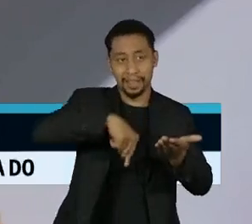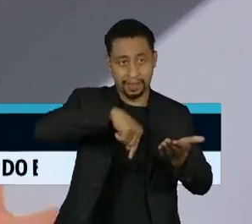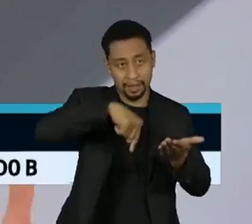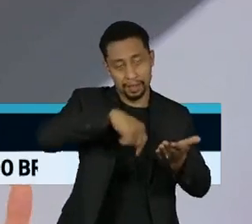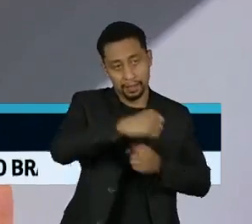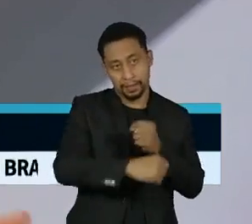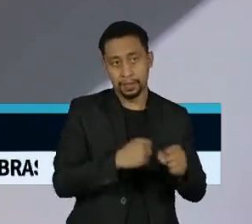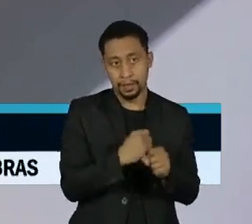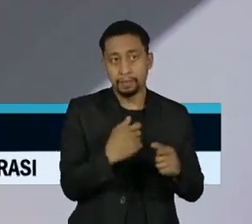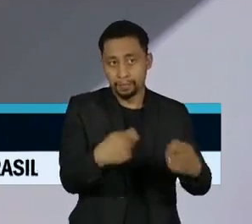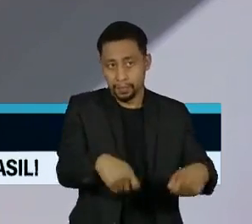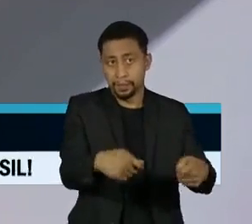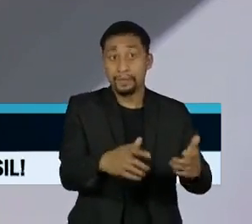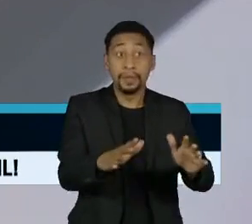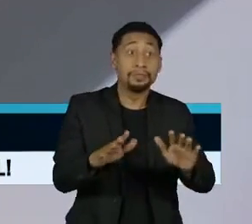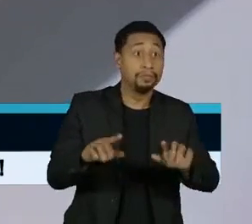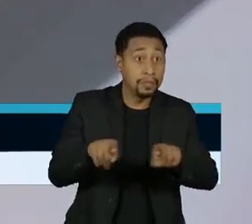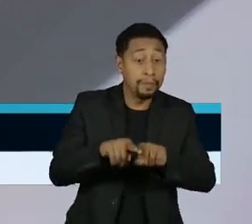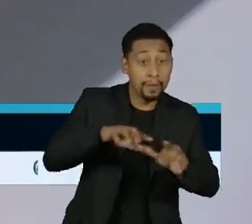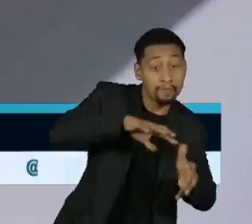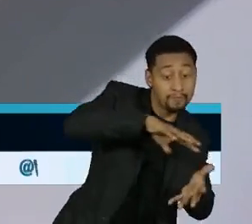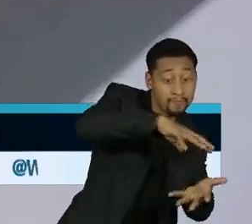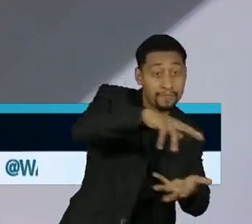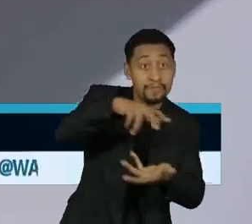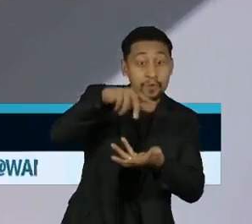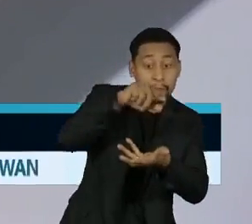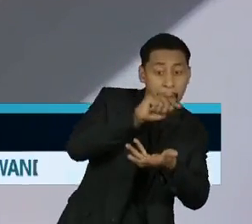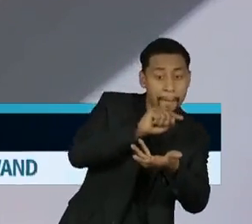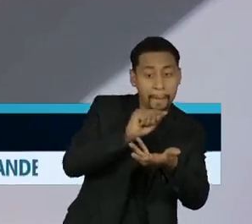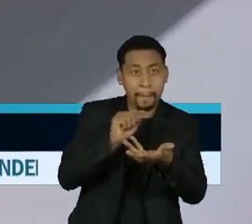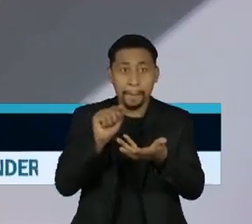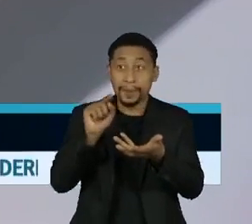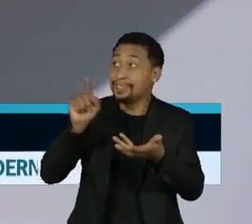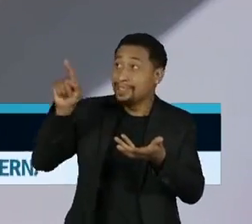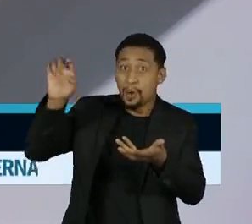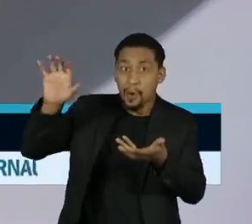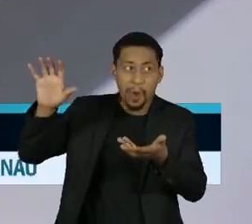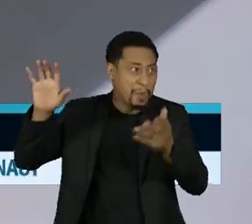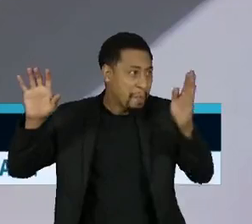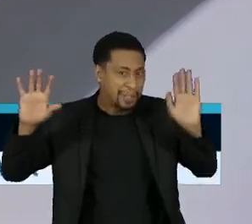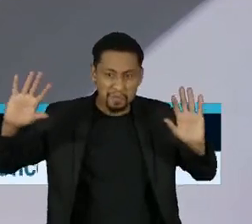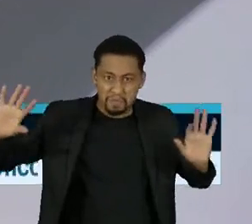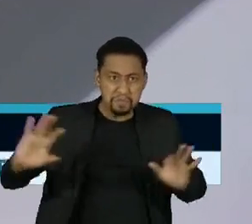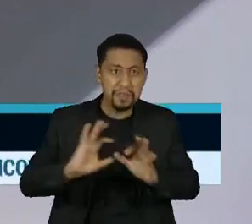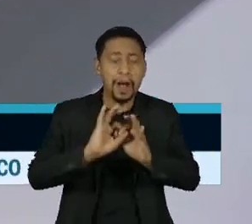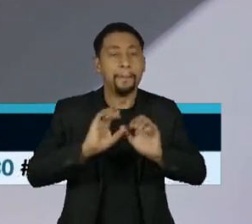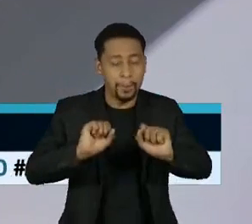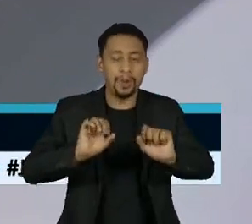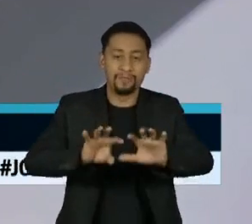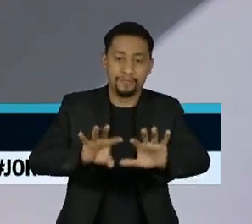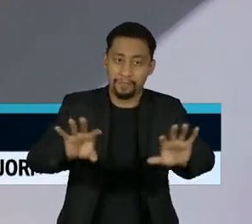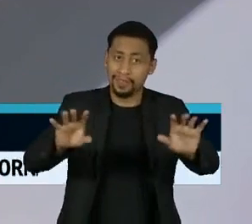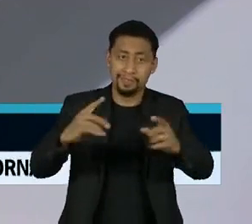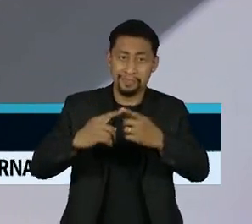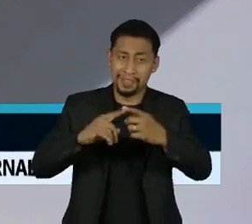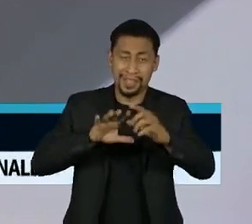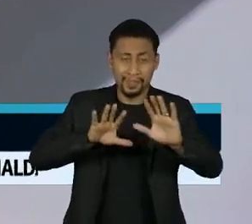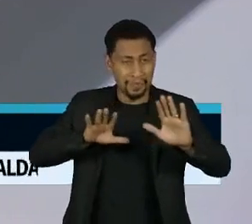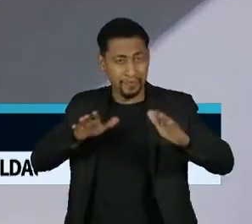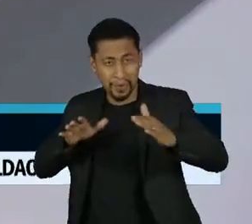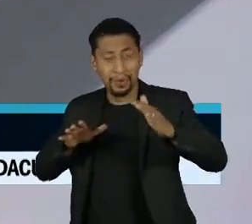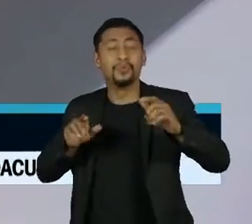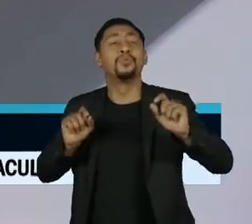no mundo, geopolíticas também, porque a riqueza hoje está muito concentrada entre Estados Unidos e China.